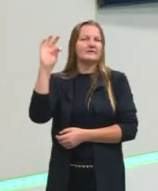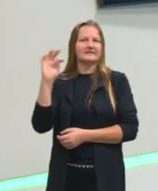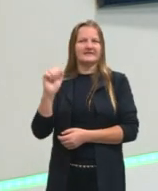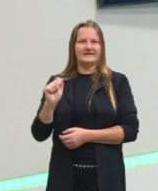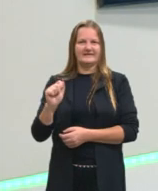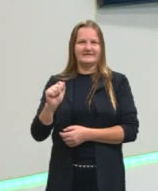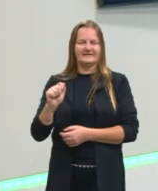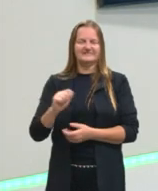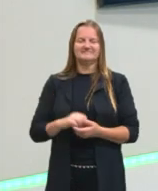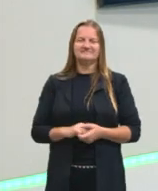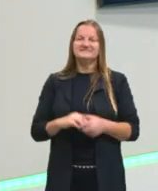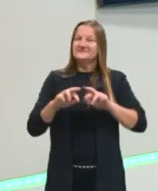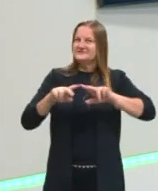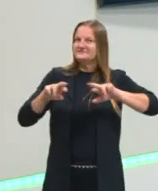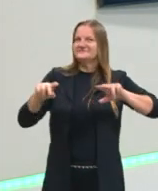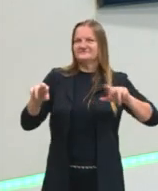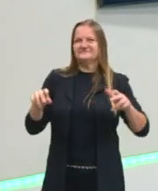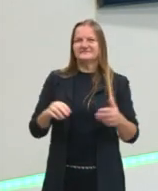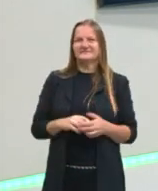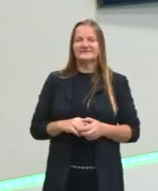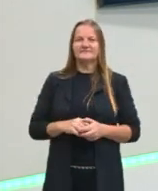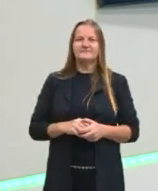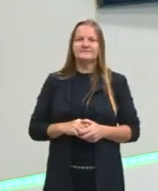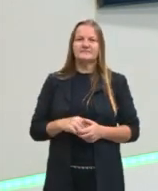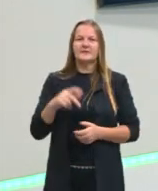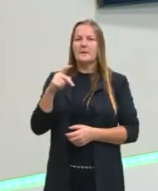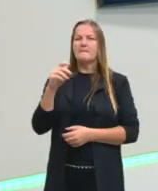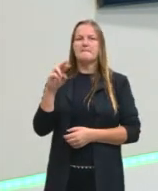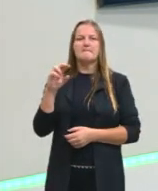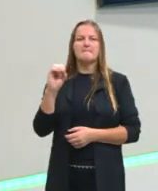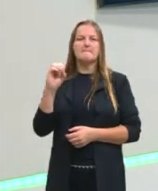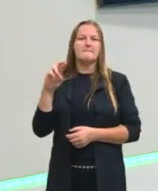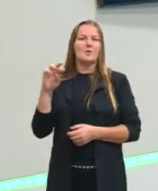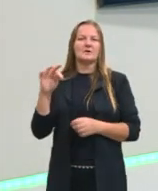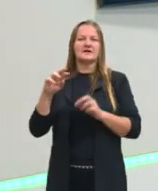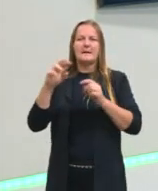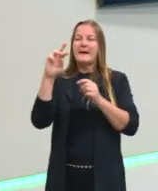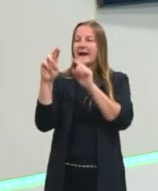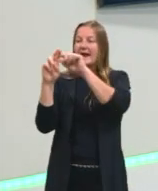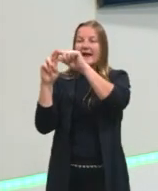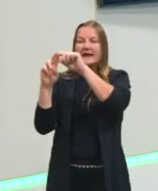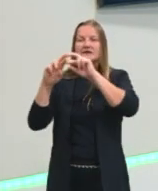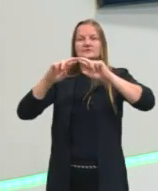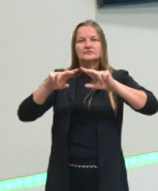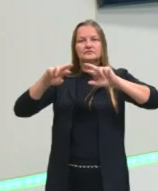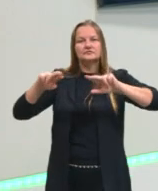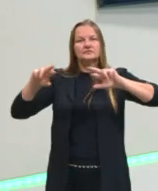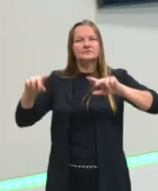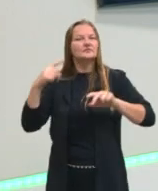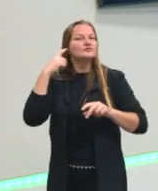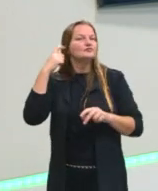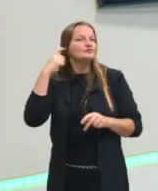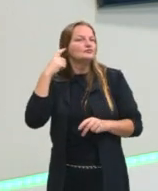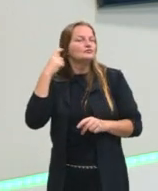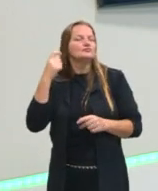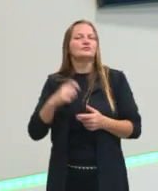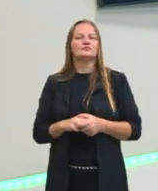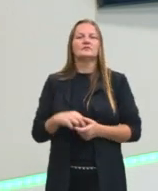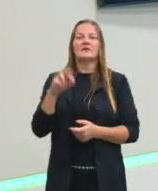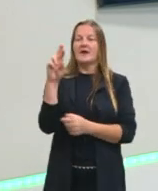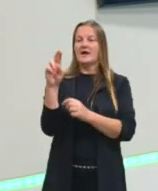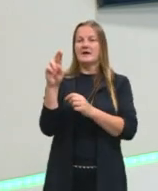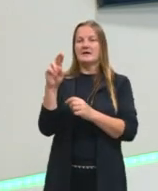puxadinho. Em outros a gente fala porta. Então a gente tem ali três sons diferentes para a letra R,